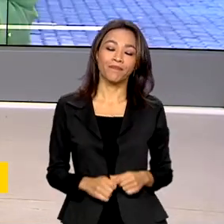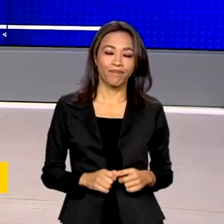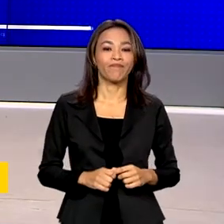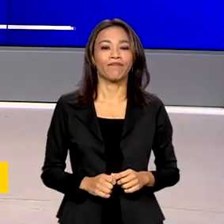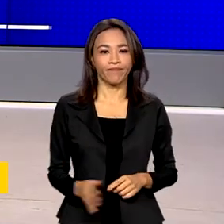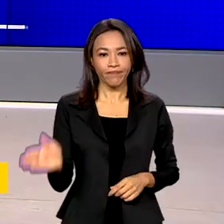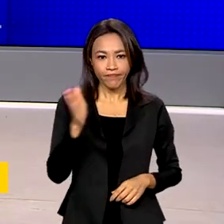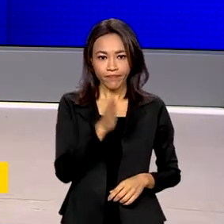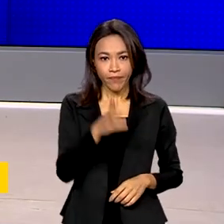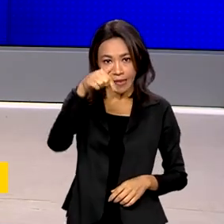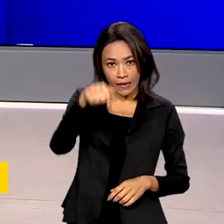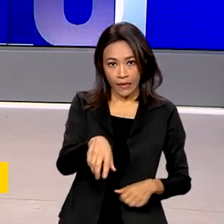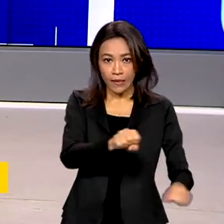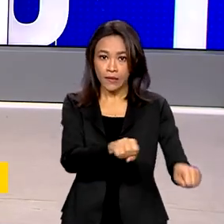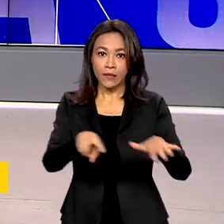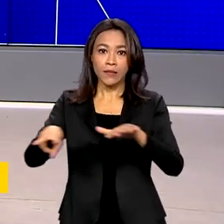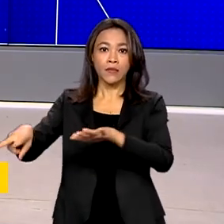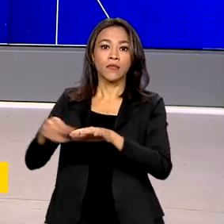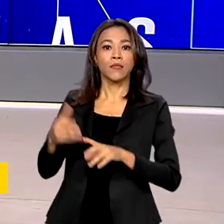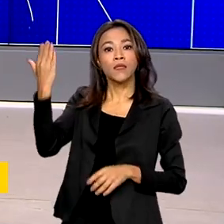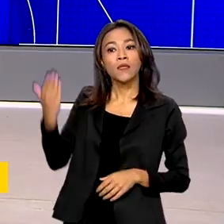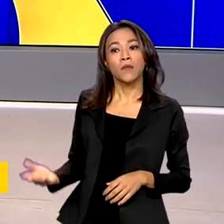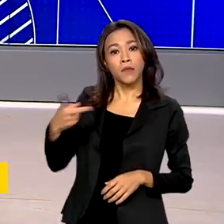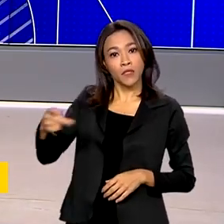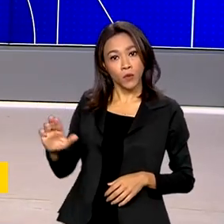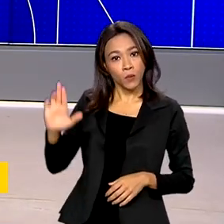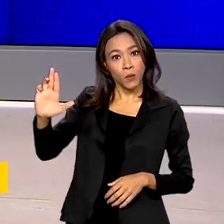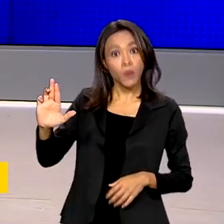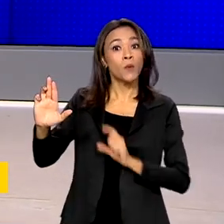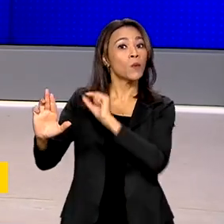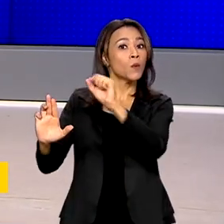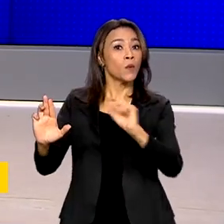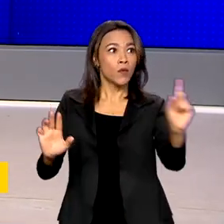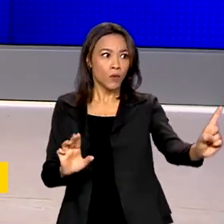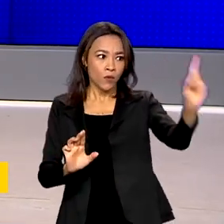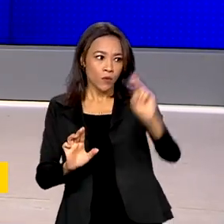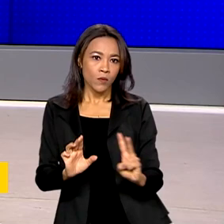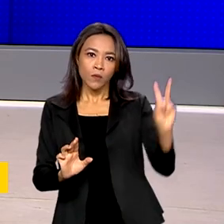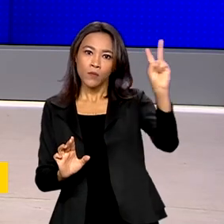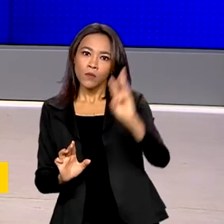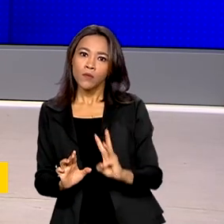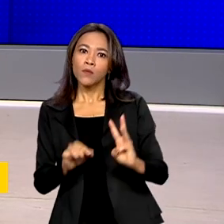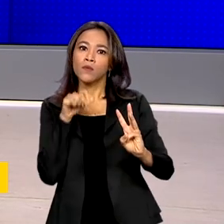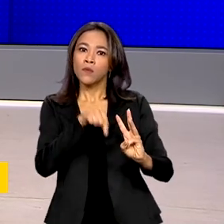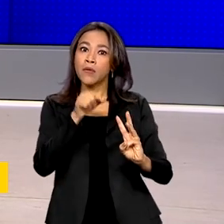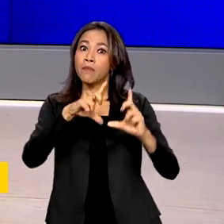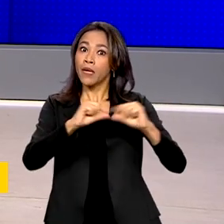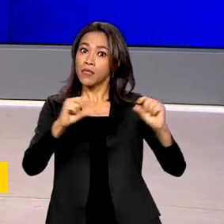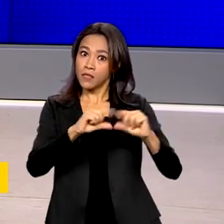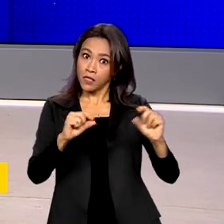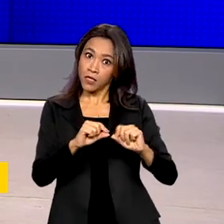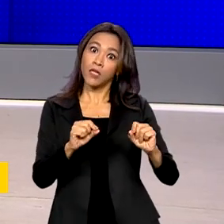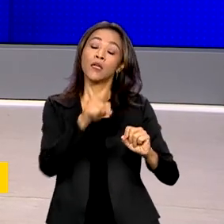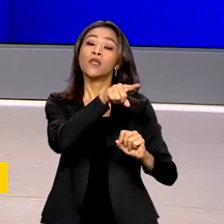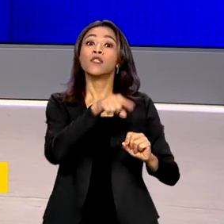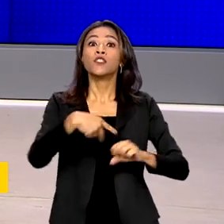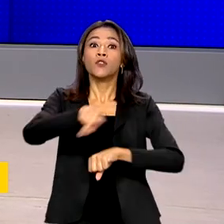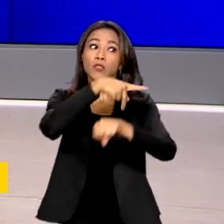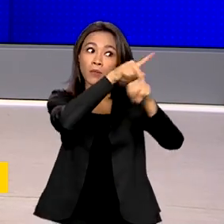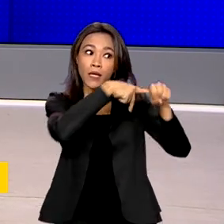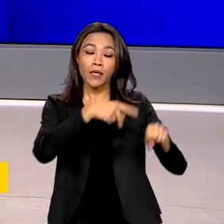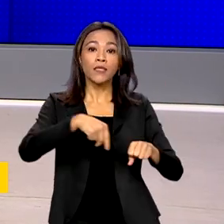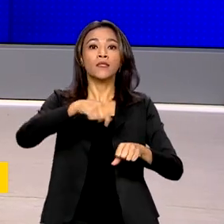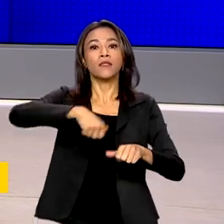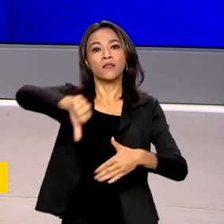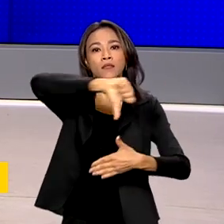Nesta semana, o presidente Lula receberá em Brasília chefes de Estado de países sul-americanos para discutir